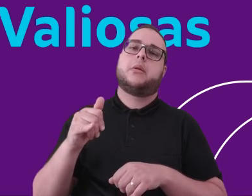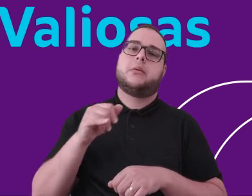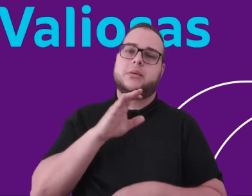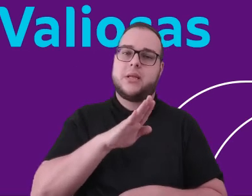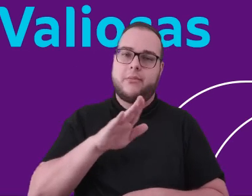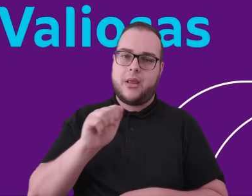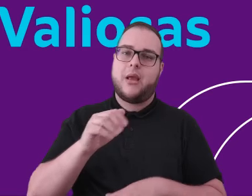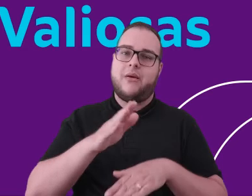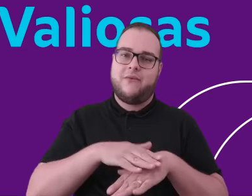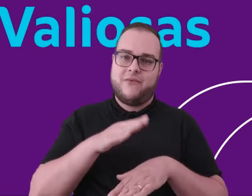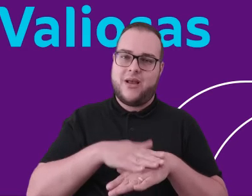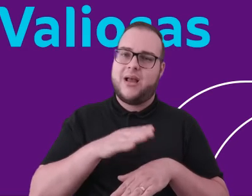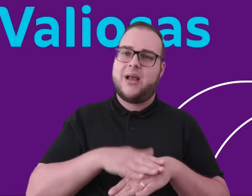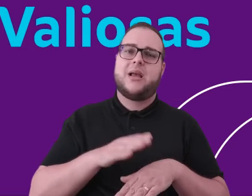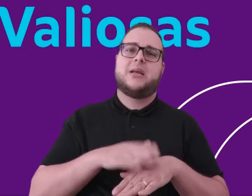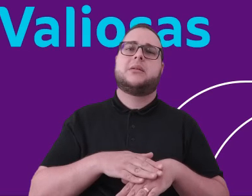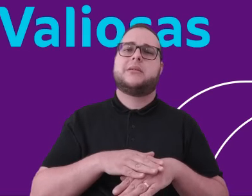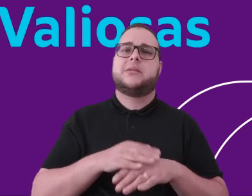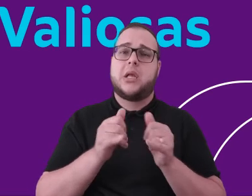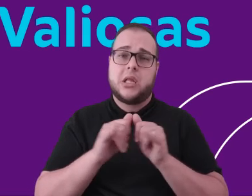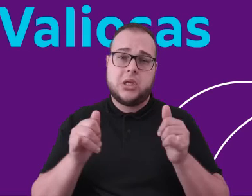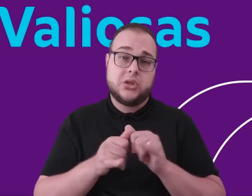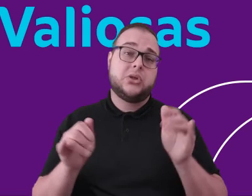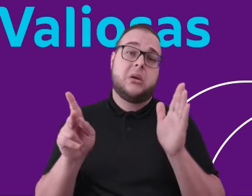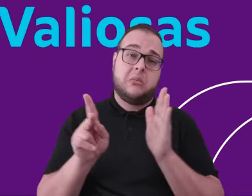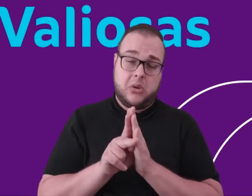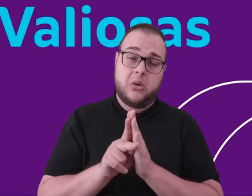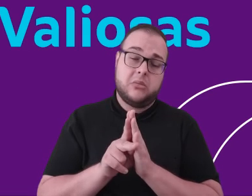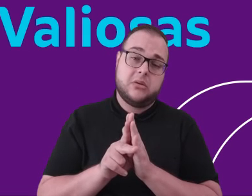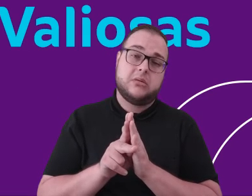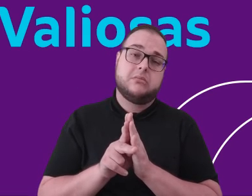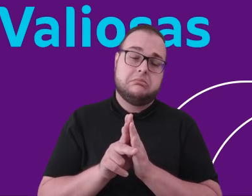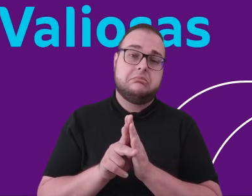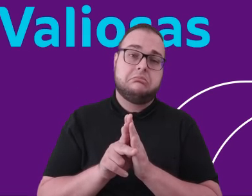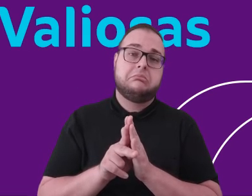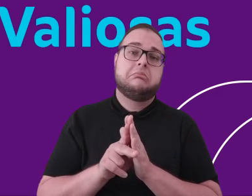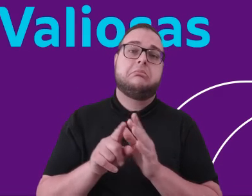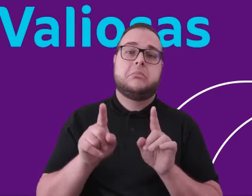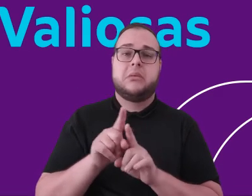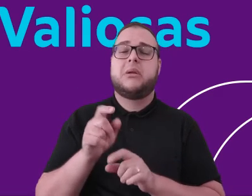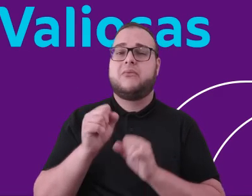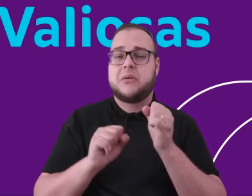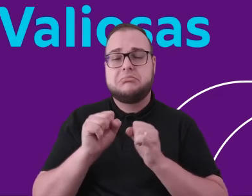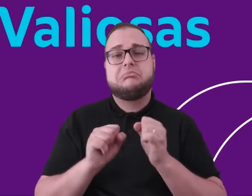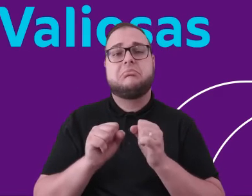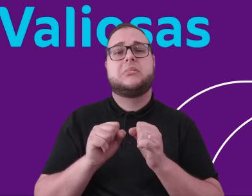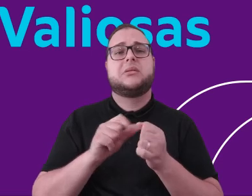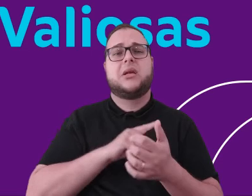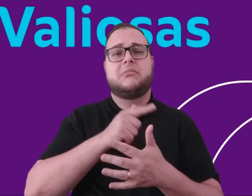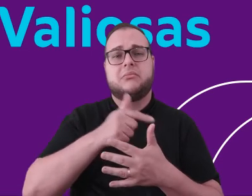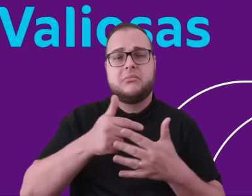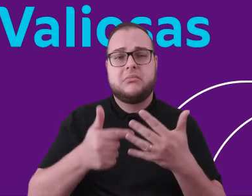bauxita, produz alumina e gera a sua própria energia elétrica, ou boa parte da sua própria energia elétrica. Mas essa inflação desses